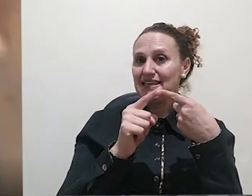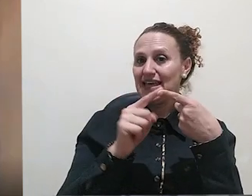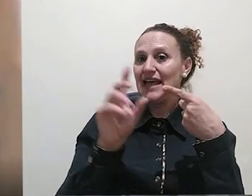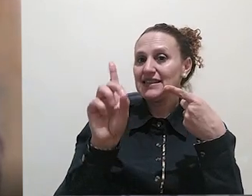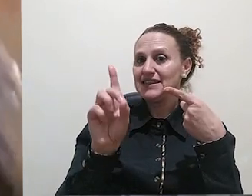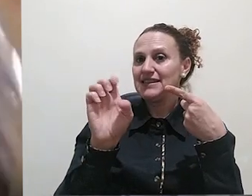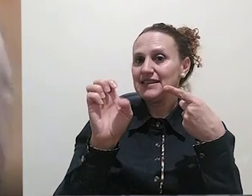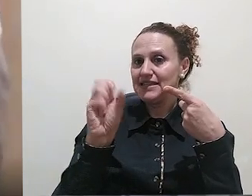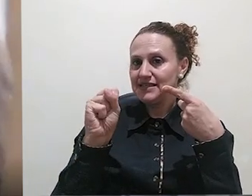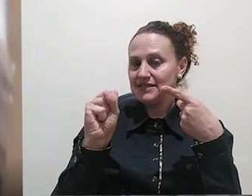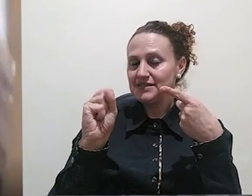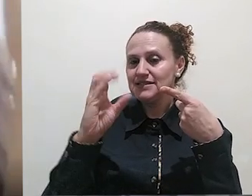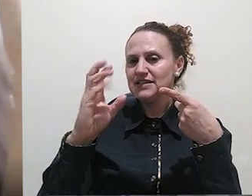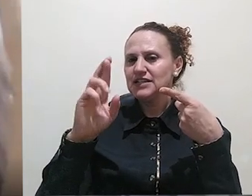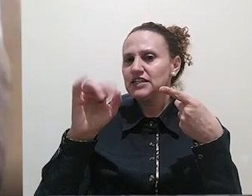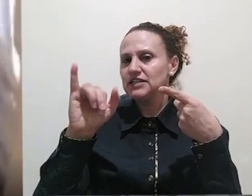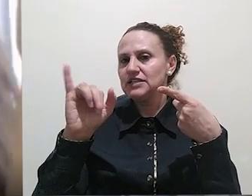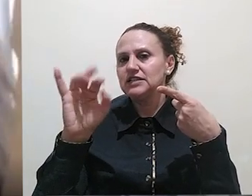que é assim que a gente